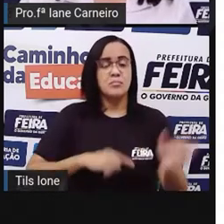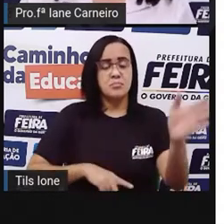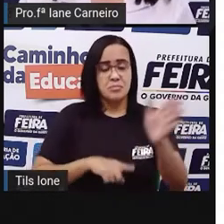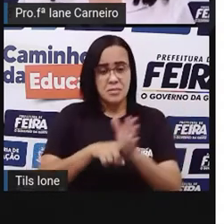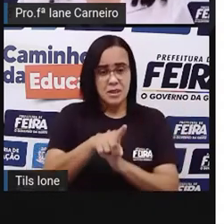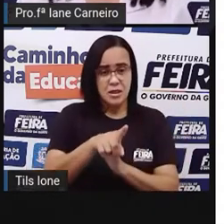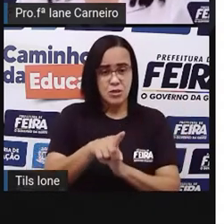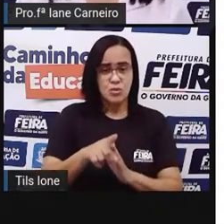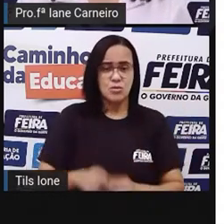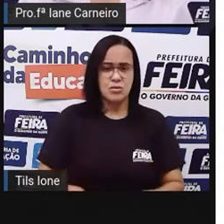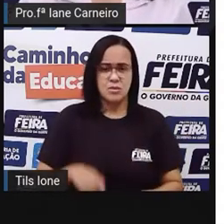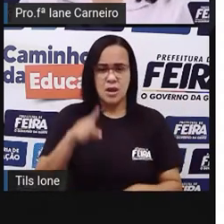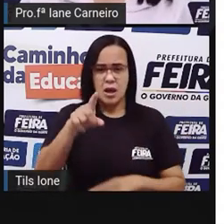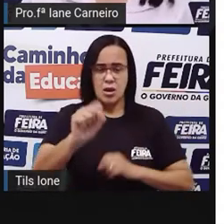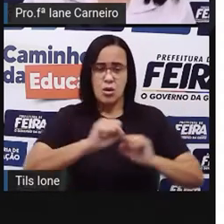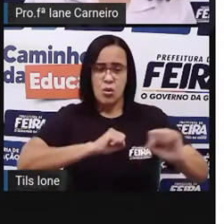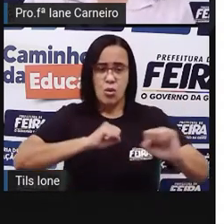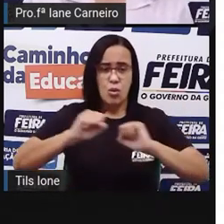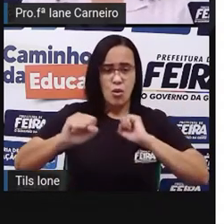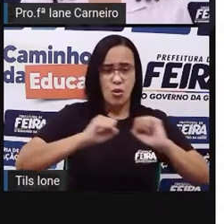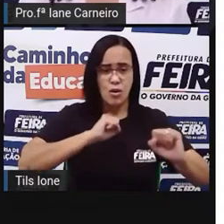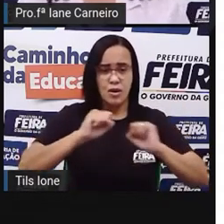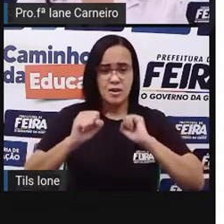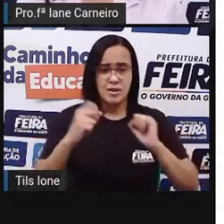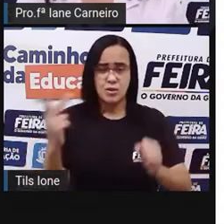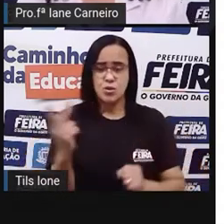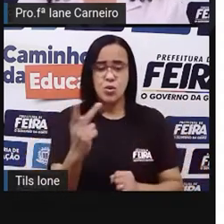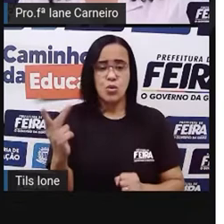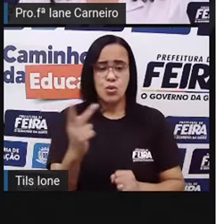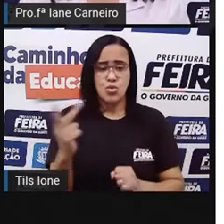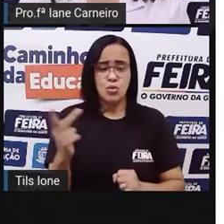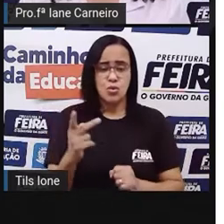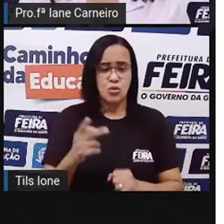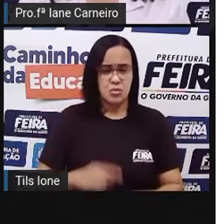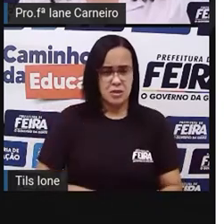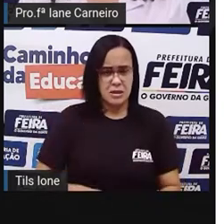Nessa corrida aí, na opinião de vocês, quem é que chegará primeiro?